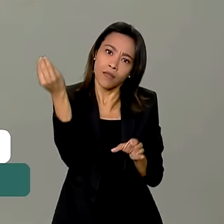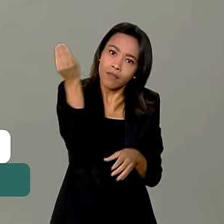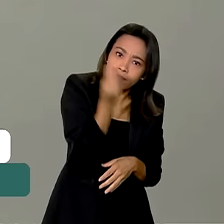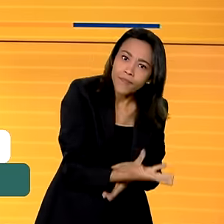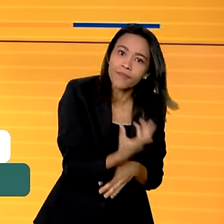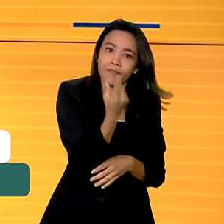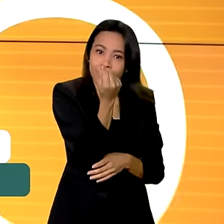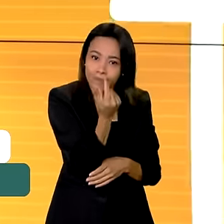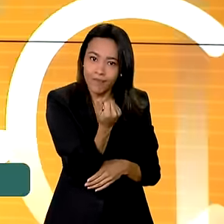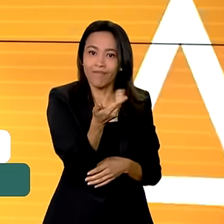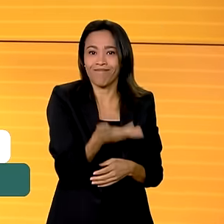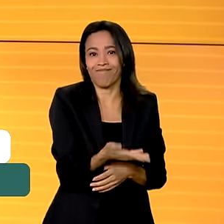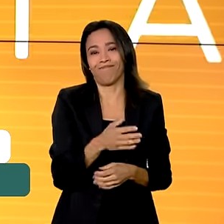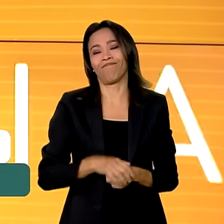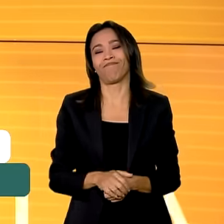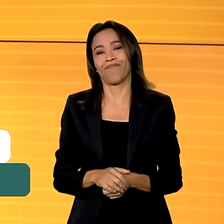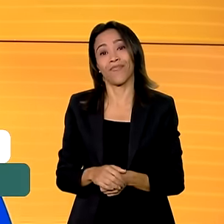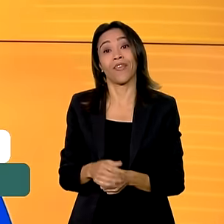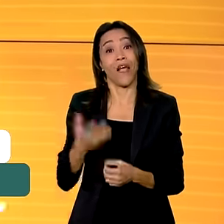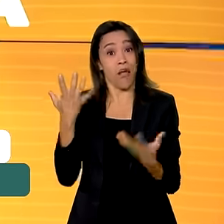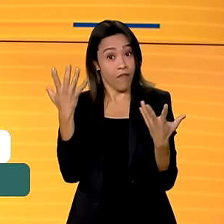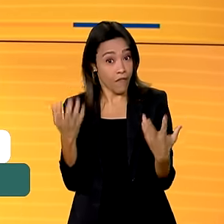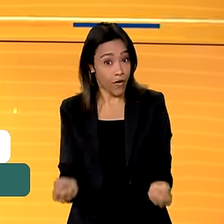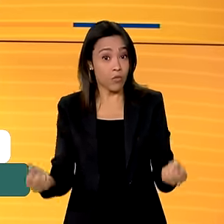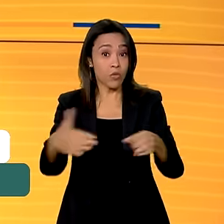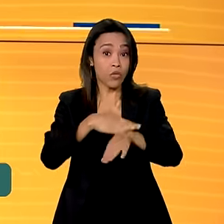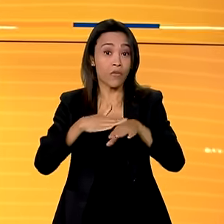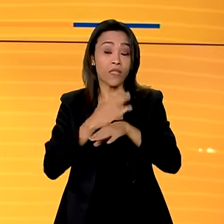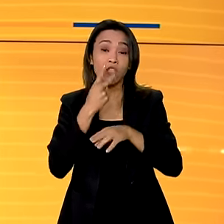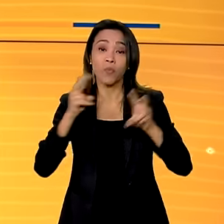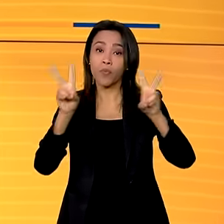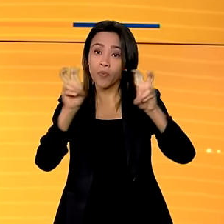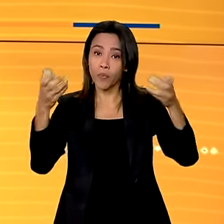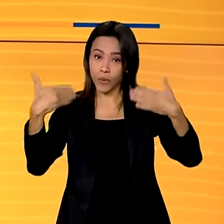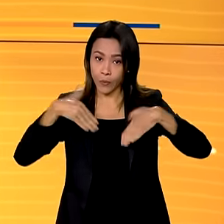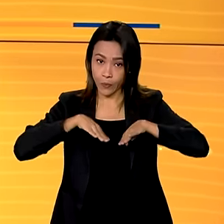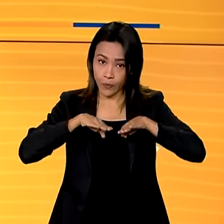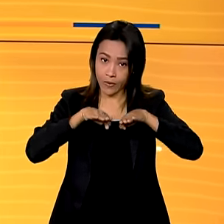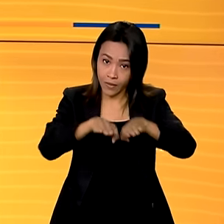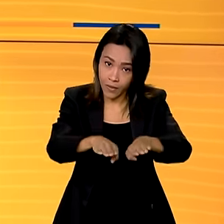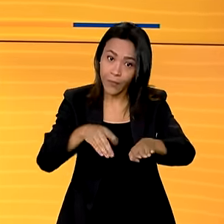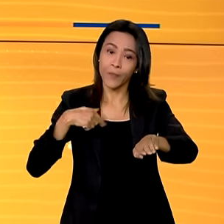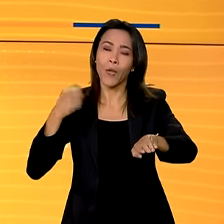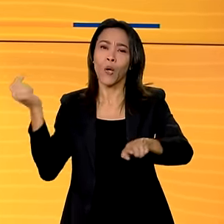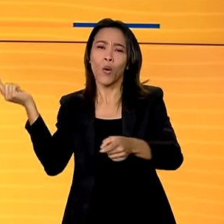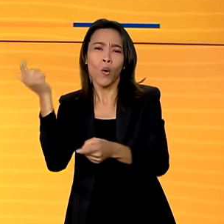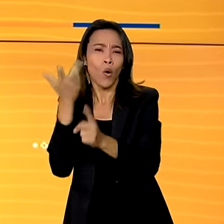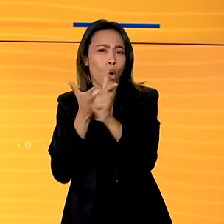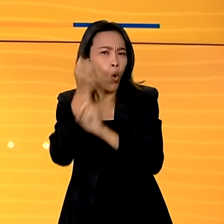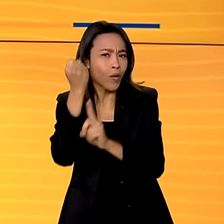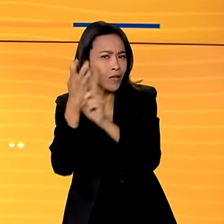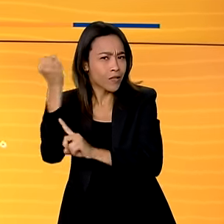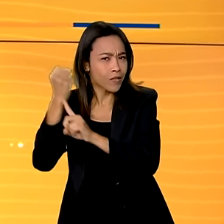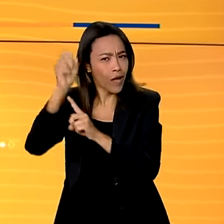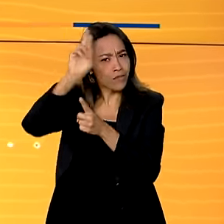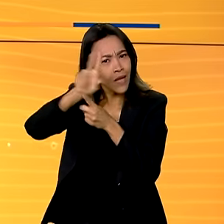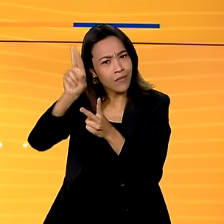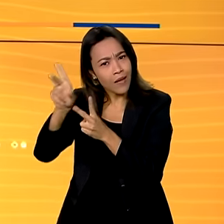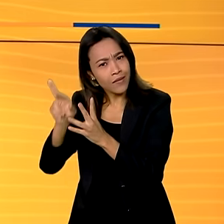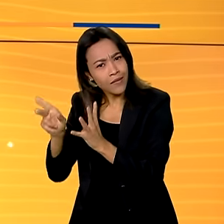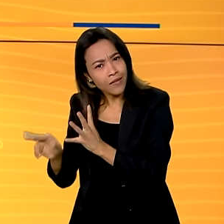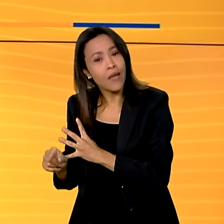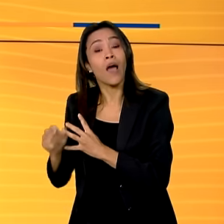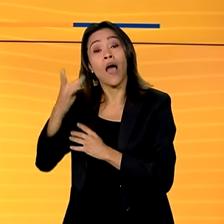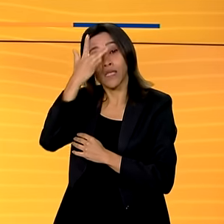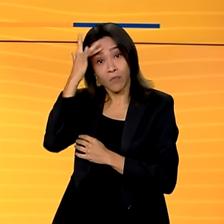Fundo Amazônia. Agora sim, vamos falar de inclusão. Apesar de terem conquistado muitos avanços, as pessoas com